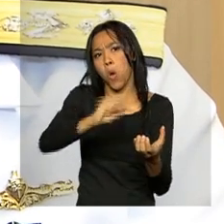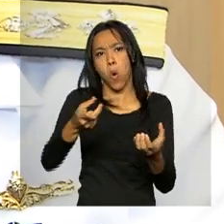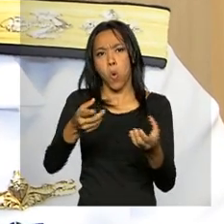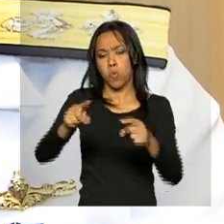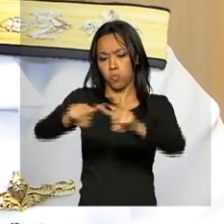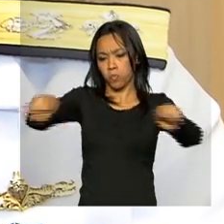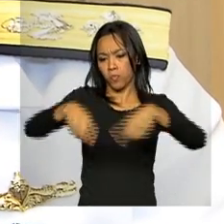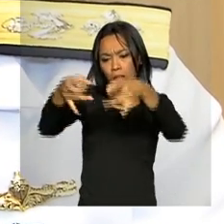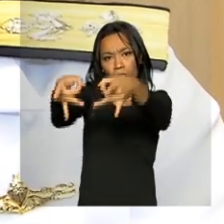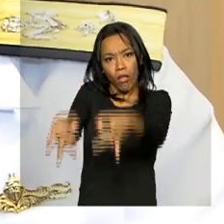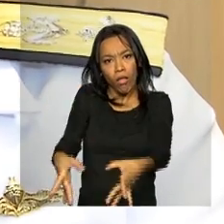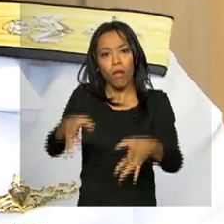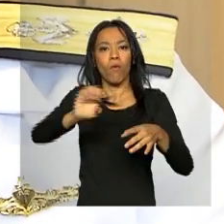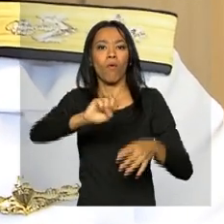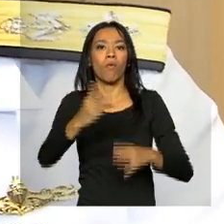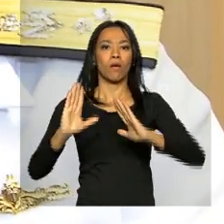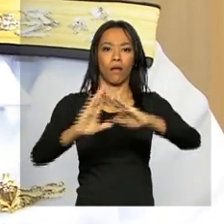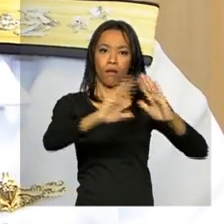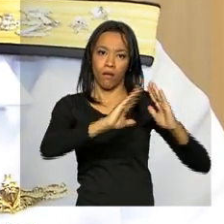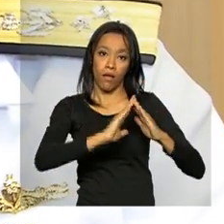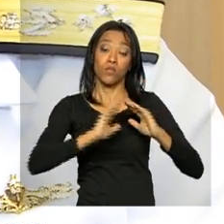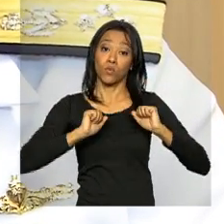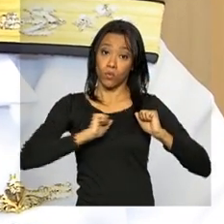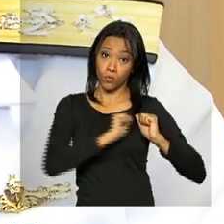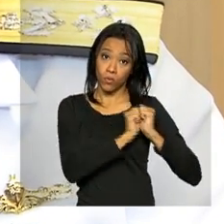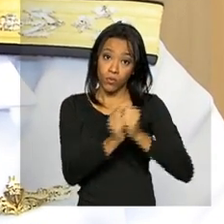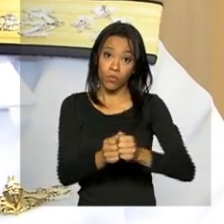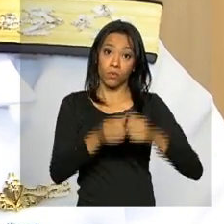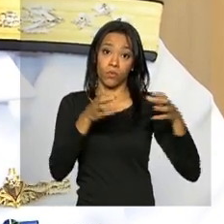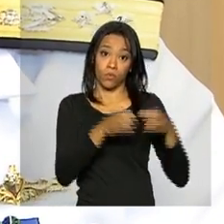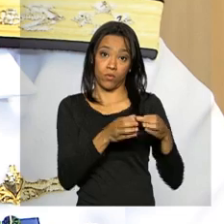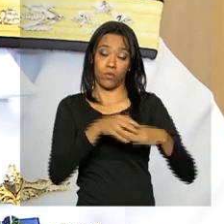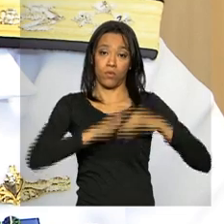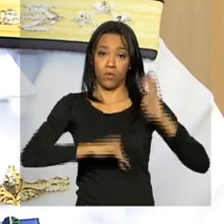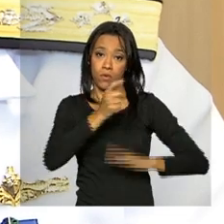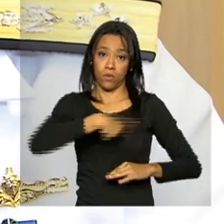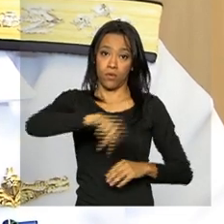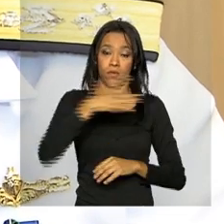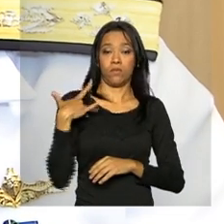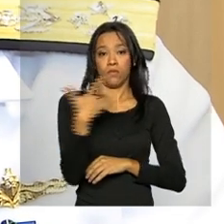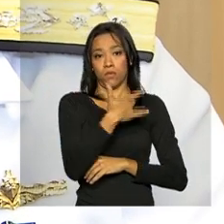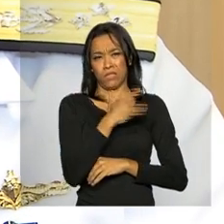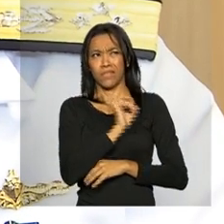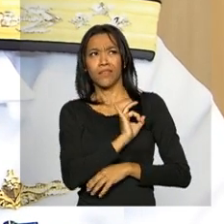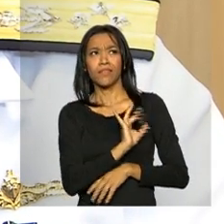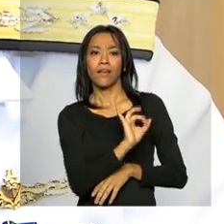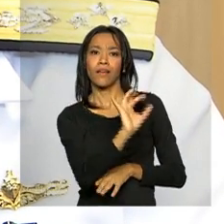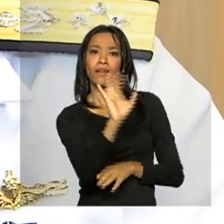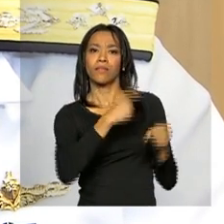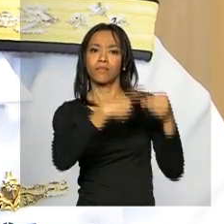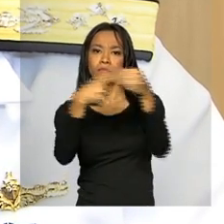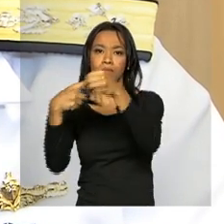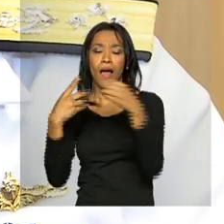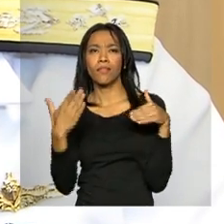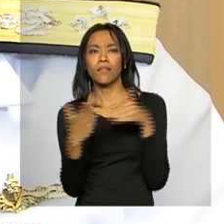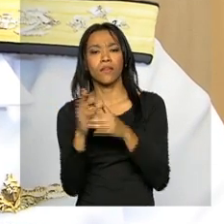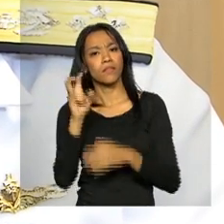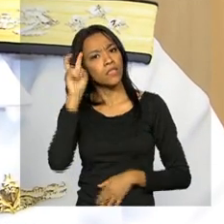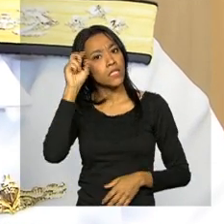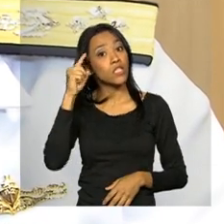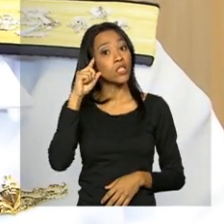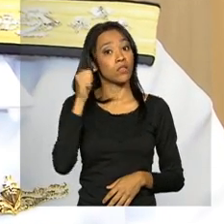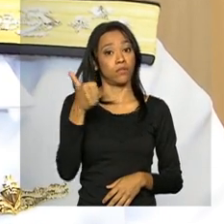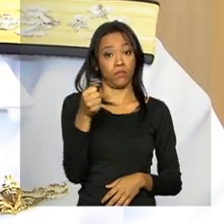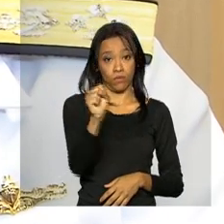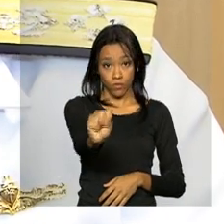ou junto com os agentes de saúde dos municípios. Nós pretendemos chegar até quinta-feira, dia 18,